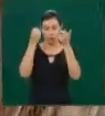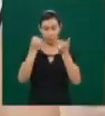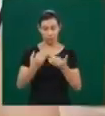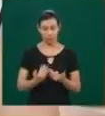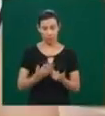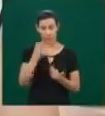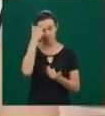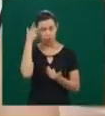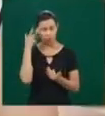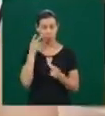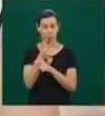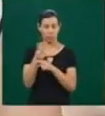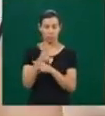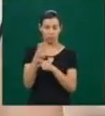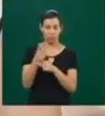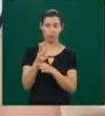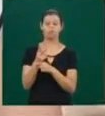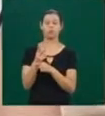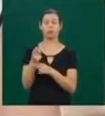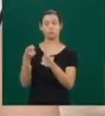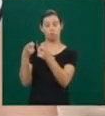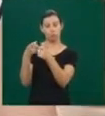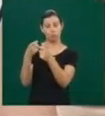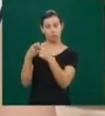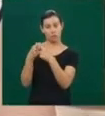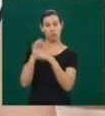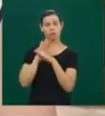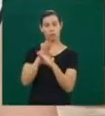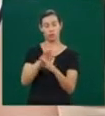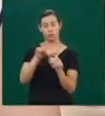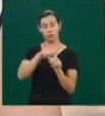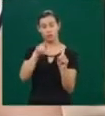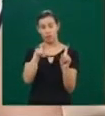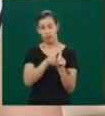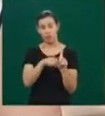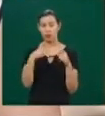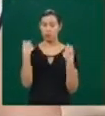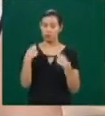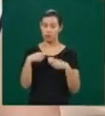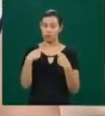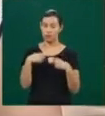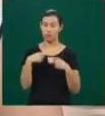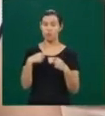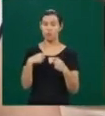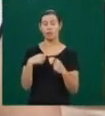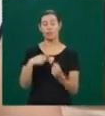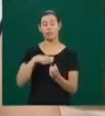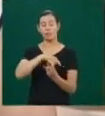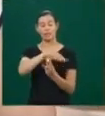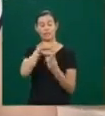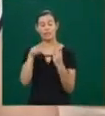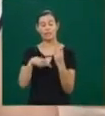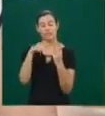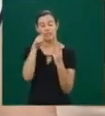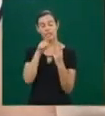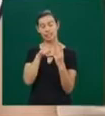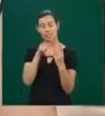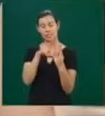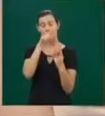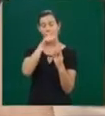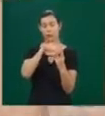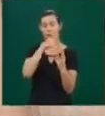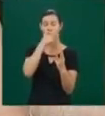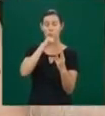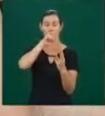parceira. Ela explica que a figura de uma terceira pessoa, além da mãe e do bebê, é importante para o desenvolvimento psicológico da